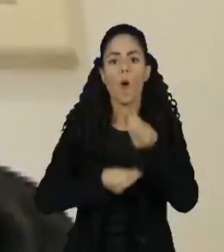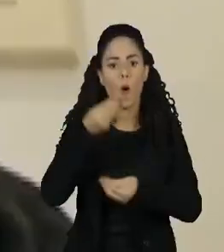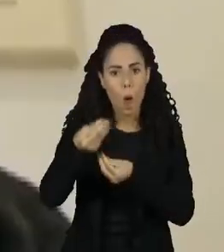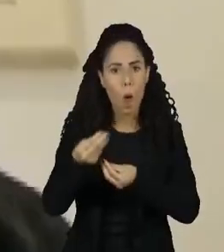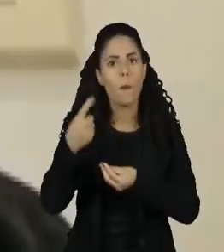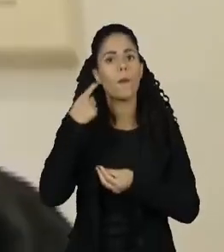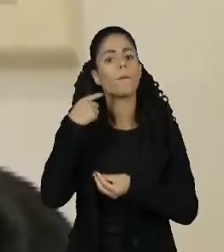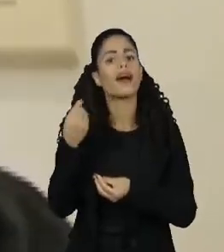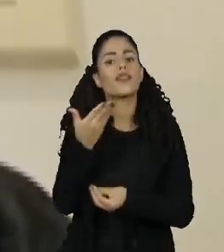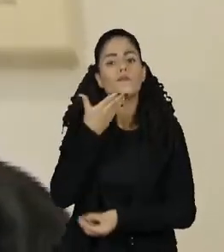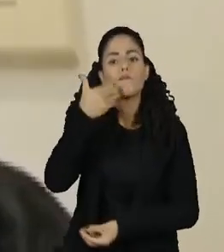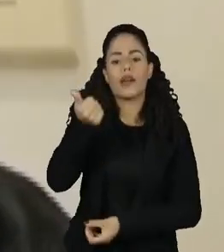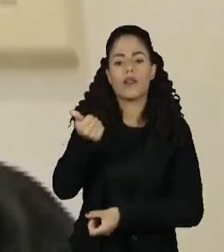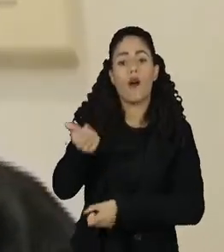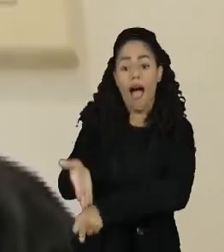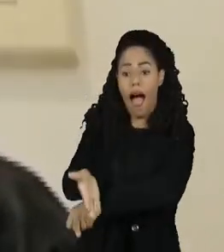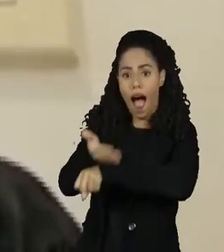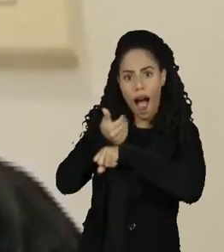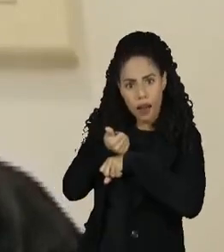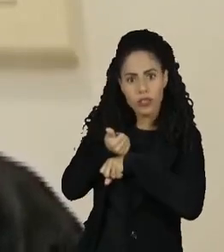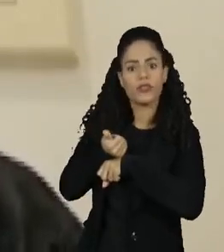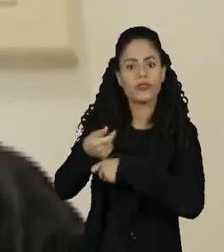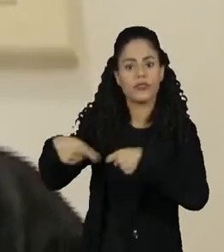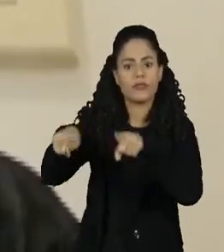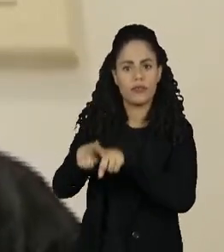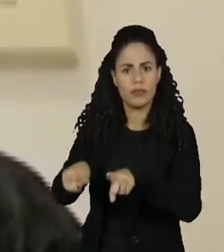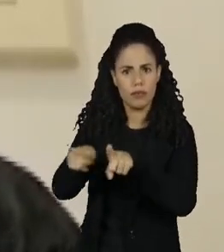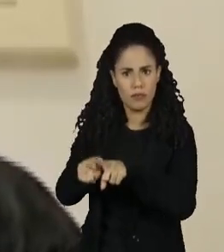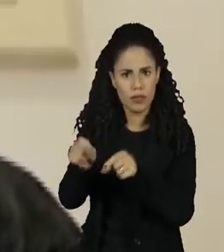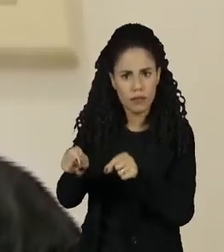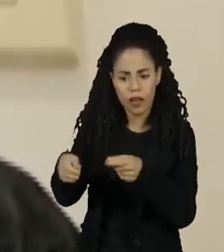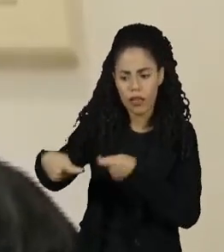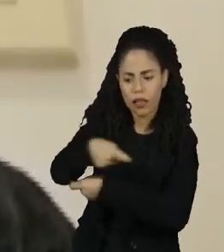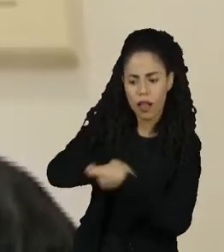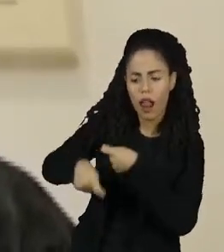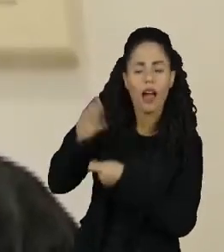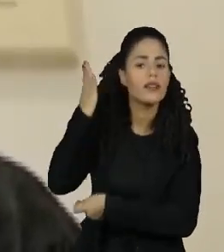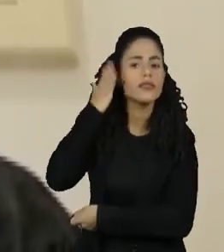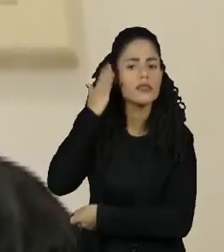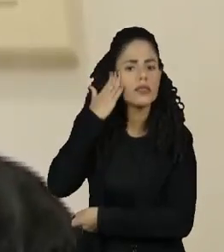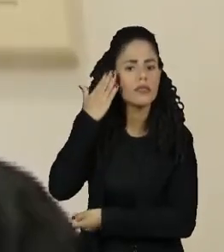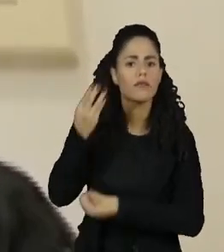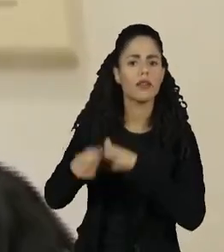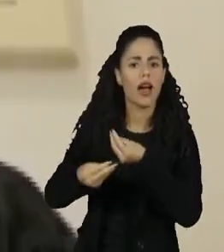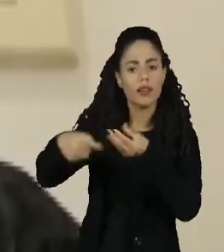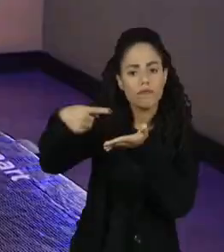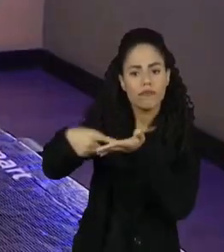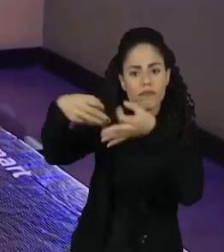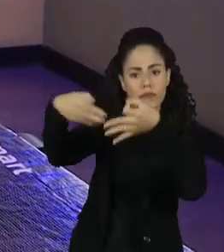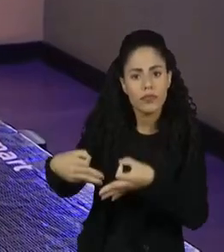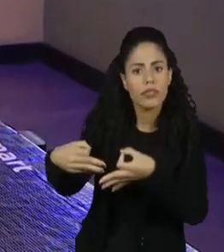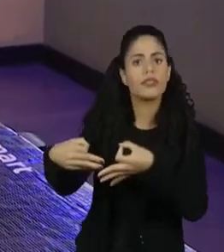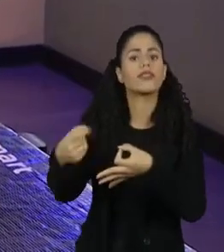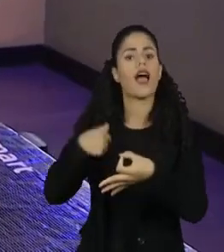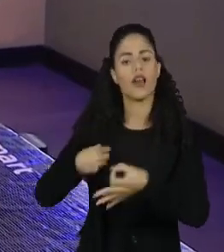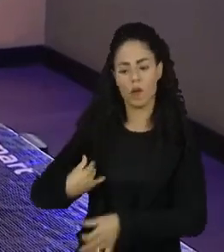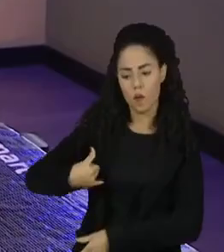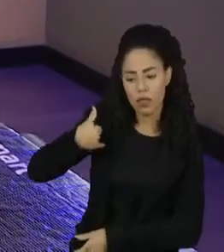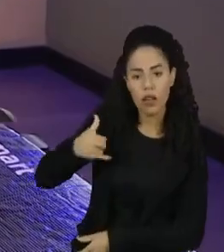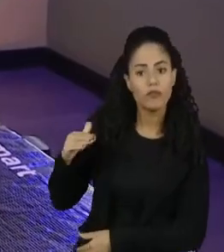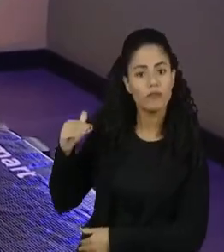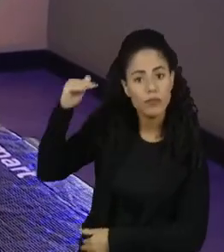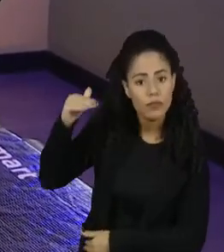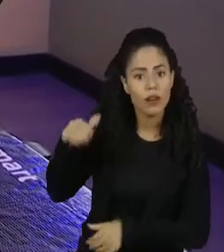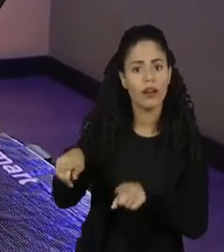a prevenção. Para chegar no envelhecimento saudável, necessariamente a gente precisa ter medidas que comecem desde a idade adulta,